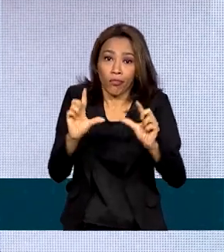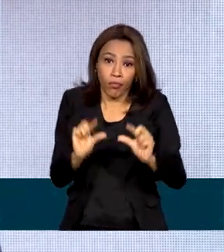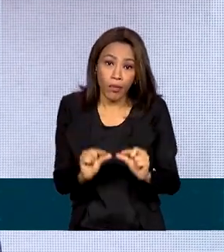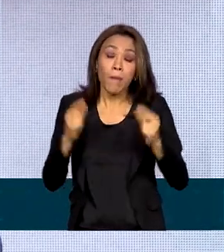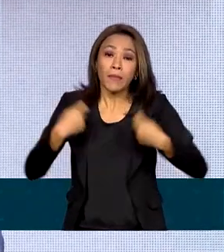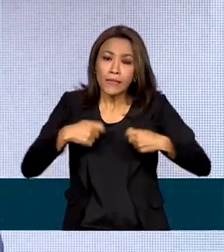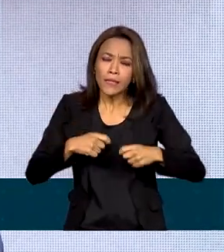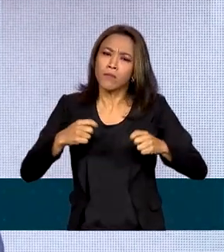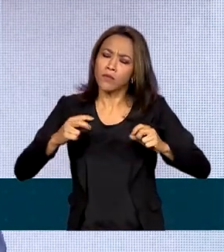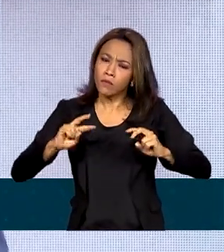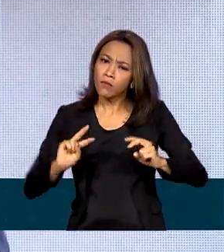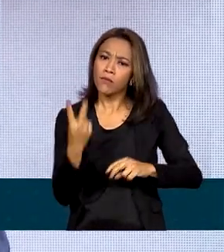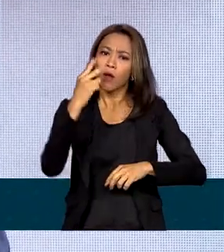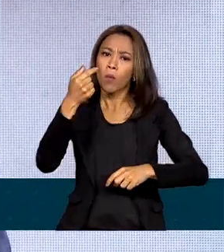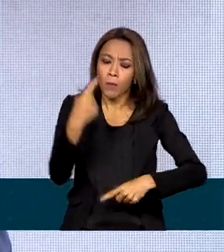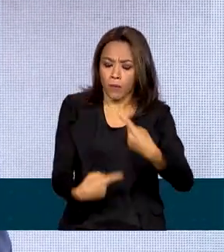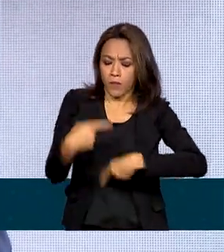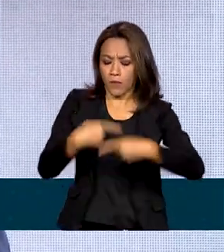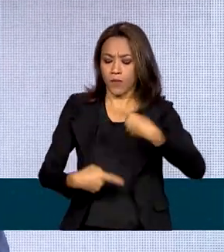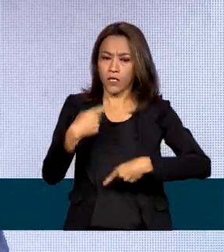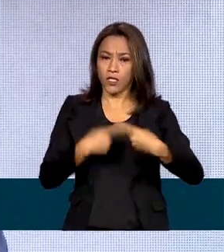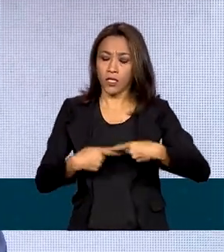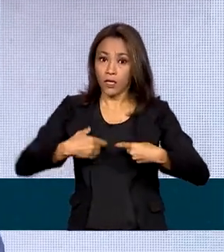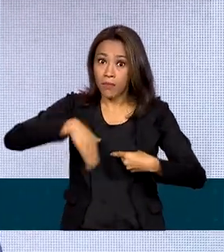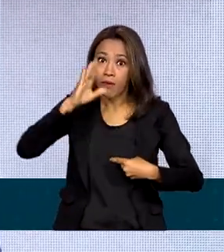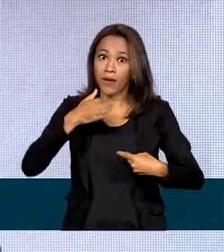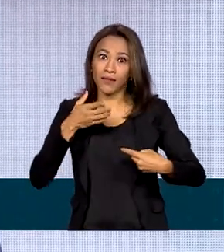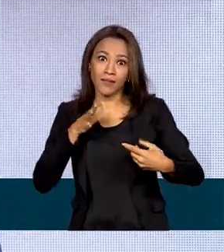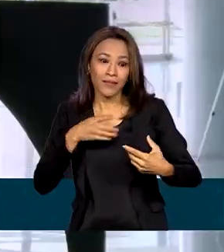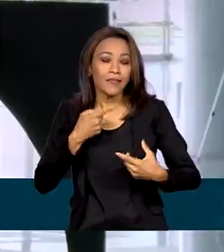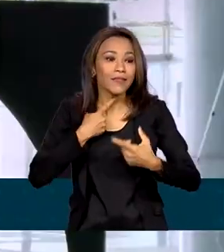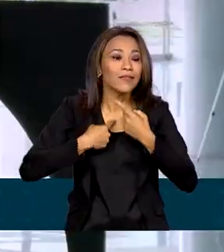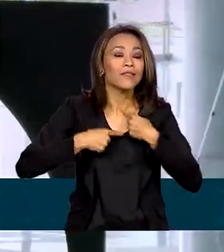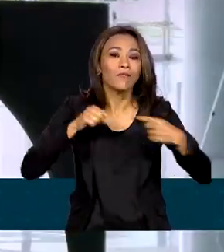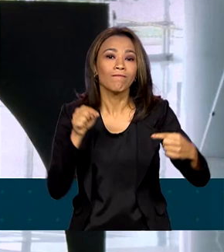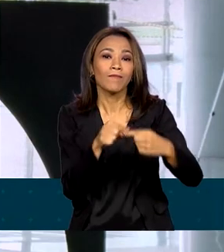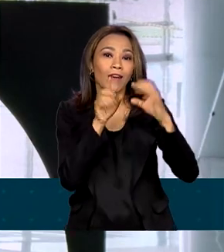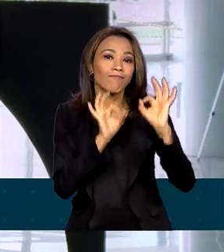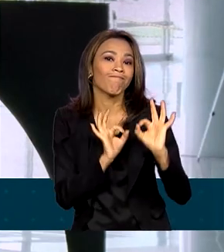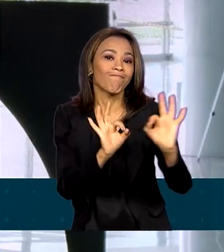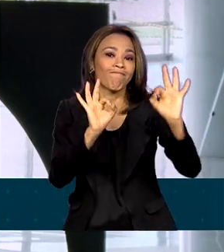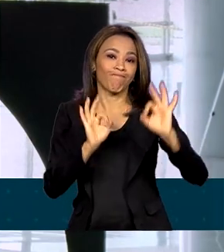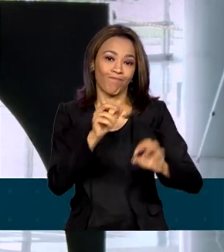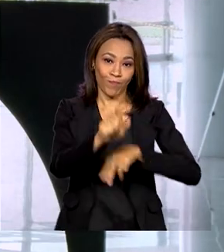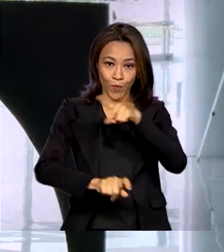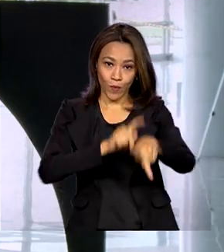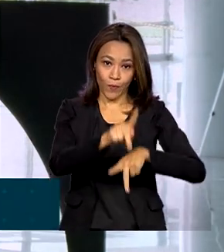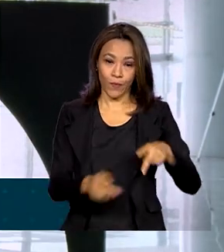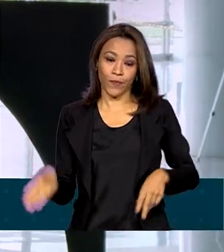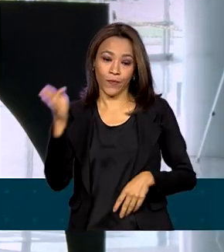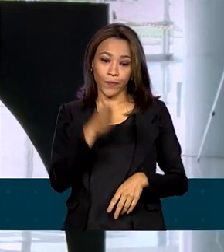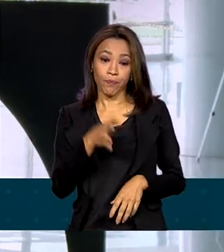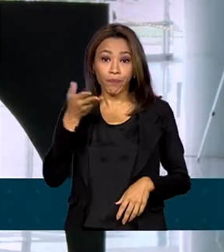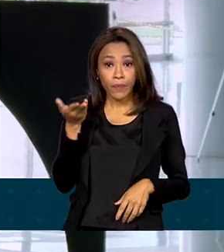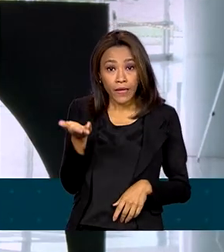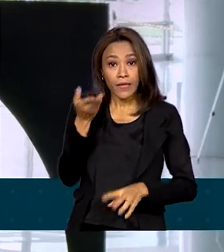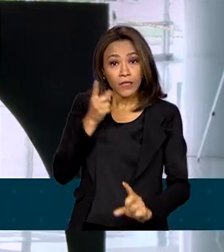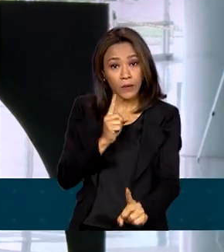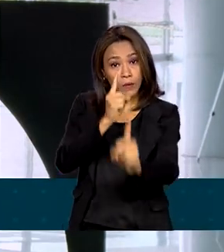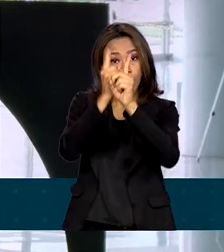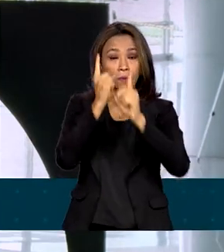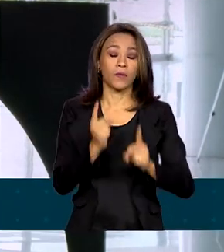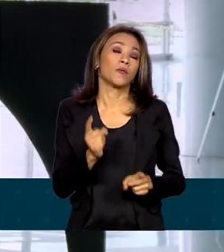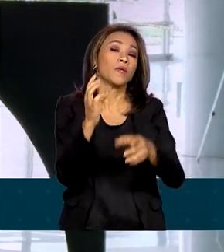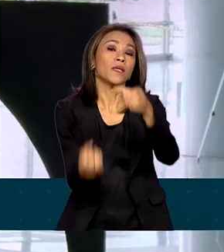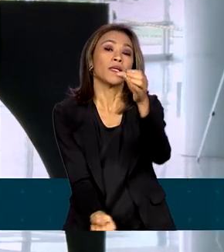política que se aproxime mais dos anseios do nosso povo. Durante o encontro, também foi anunciada a criação em